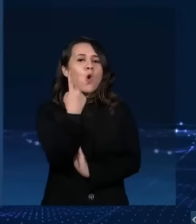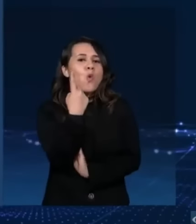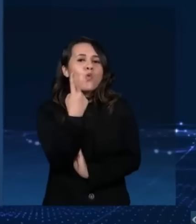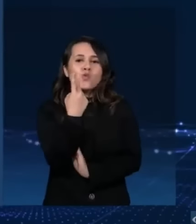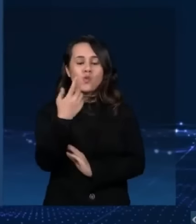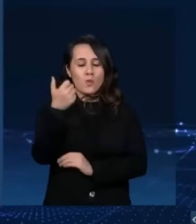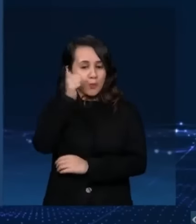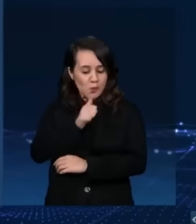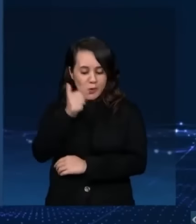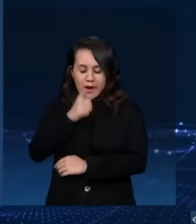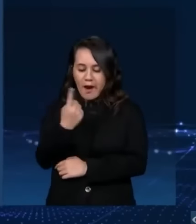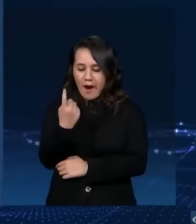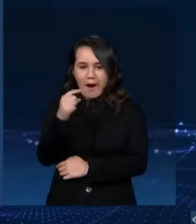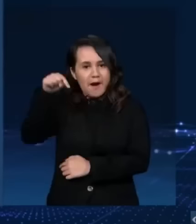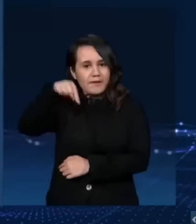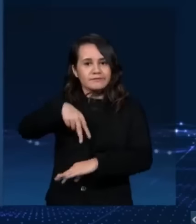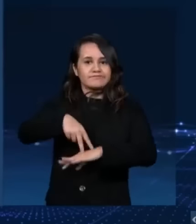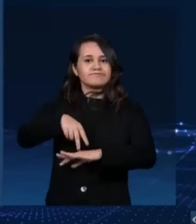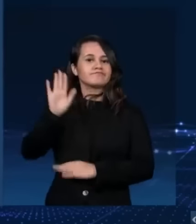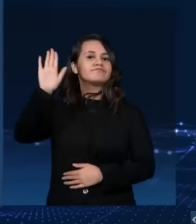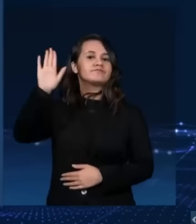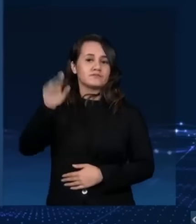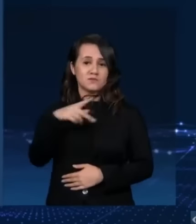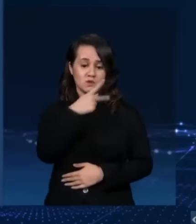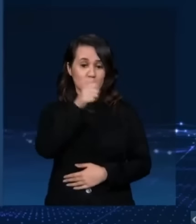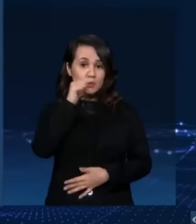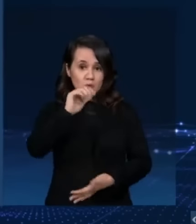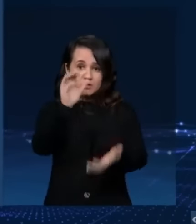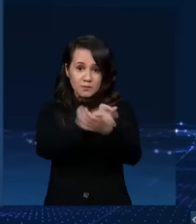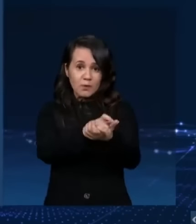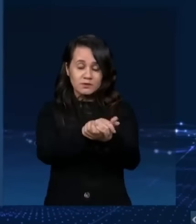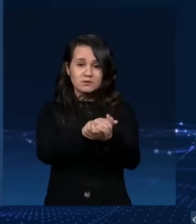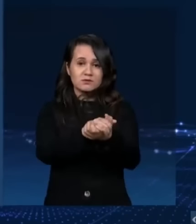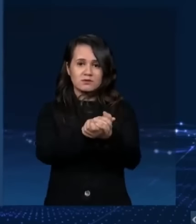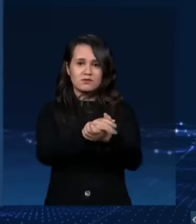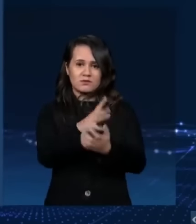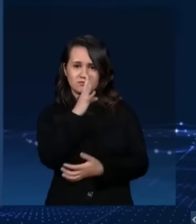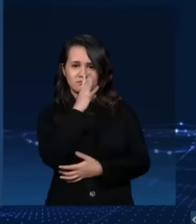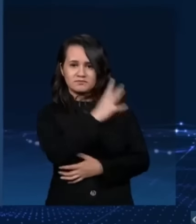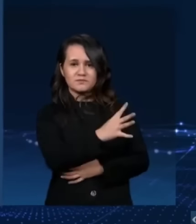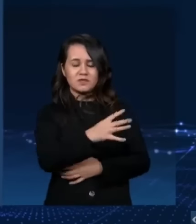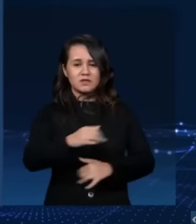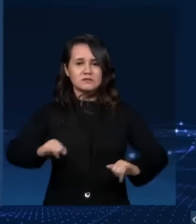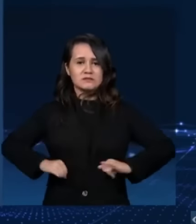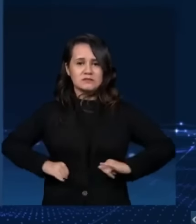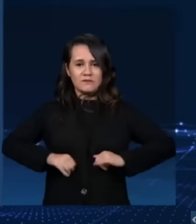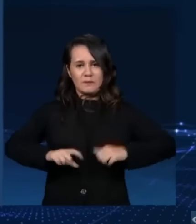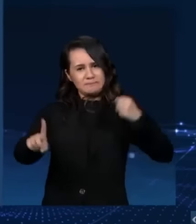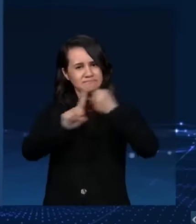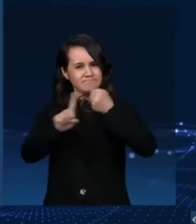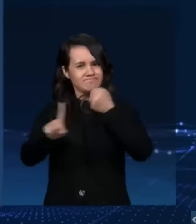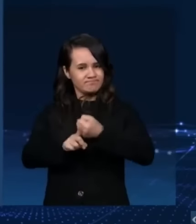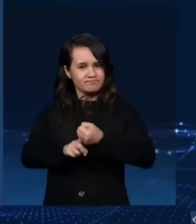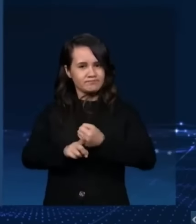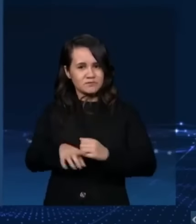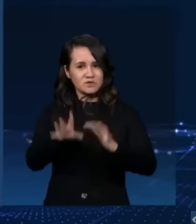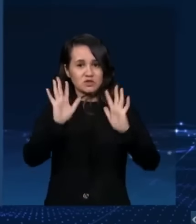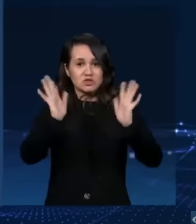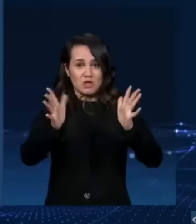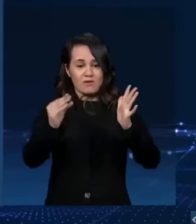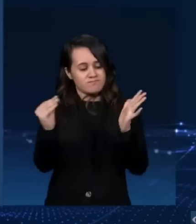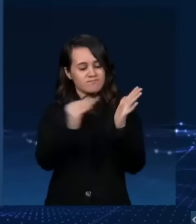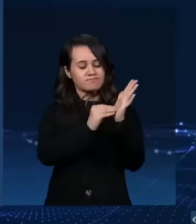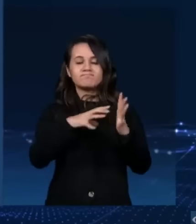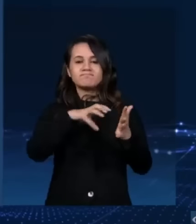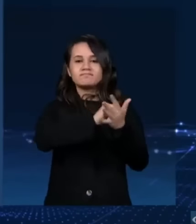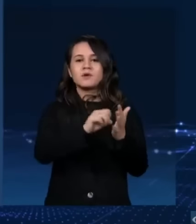candidata mulher que está aqui. A sua esposa lhe acusou de ter sofrido agressão. Registrou um